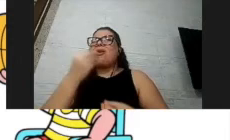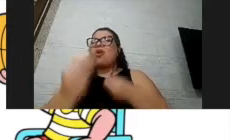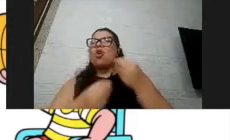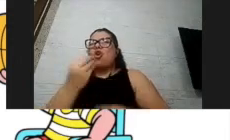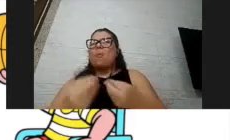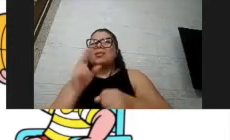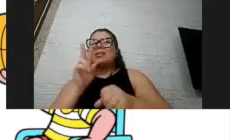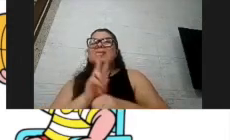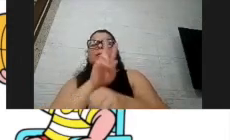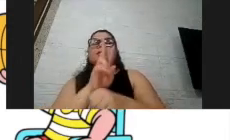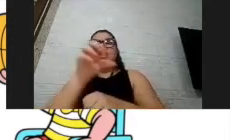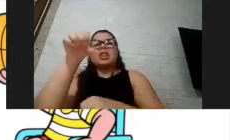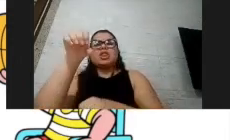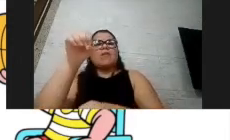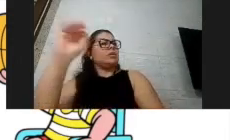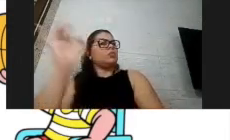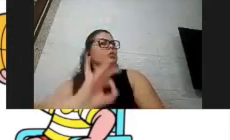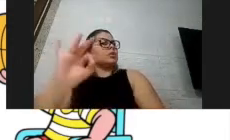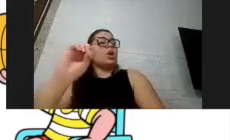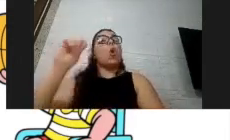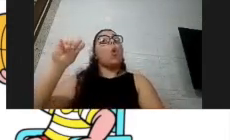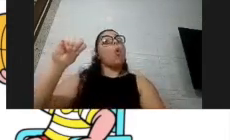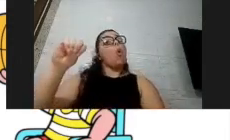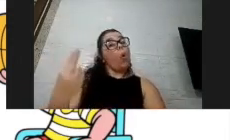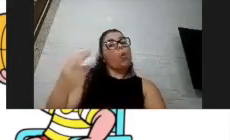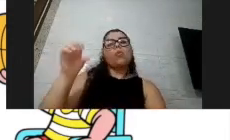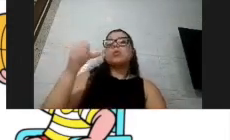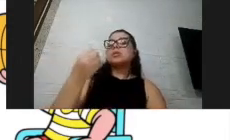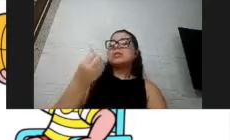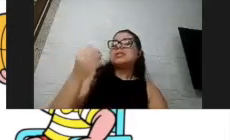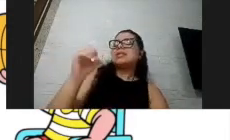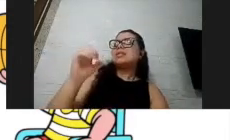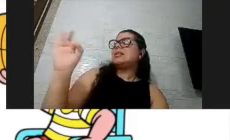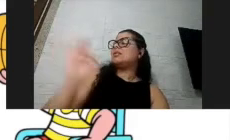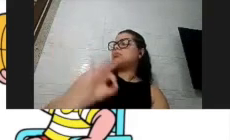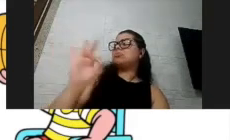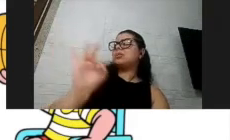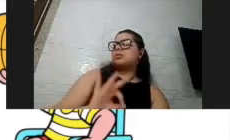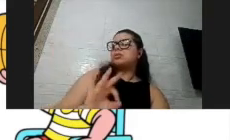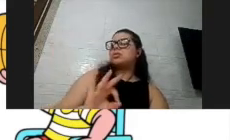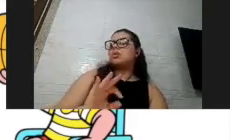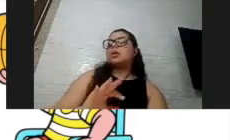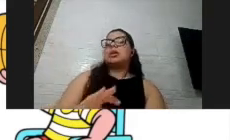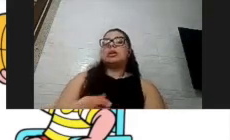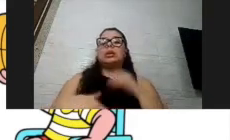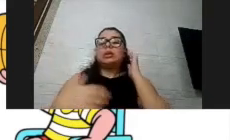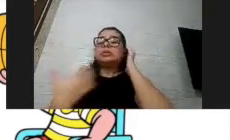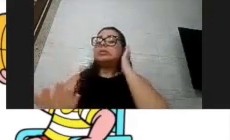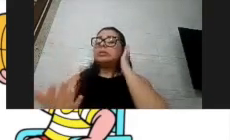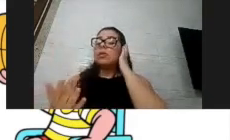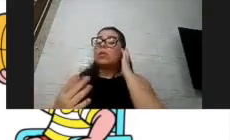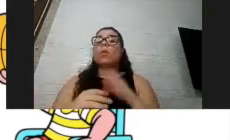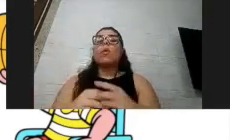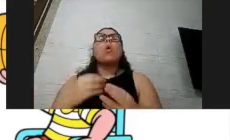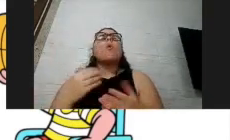60%, então isso é diferente, a gente vai ter que trabalhar com essa variabilidade na proteção da vacina, né, e por